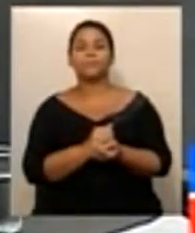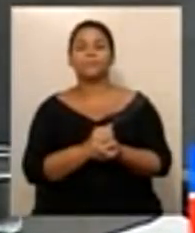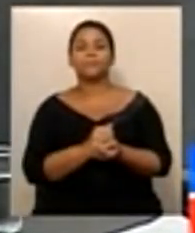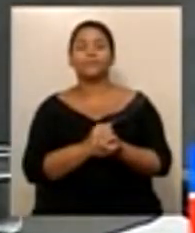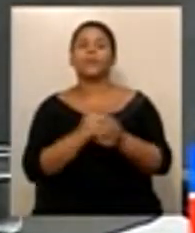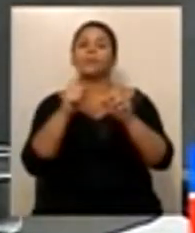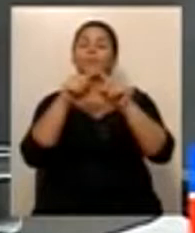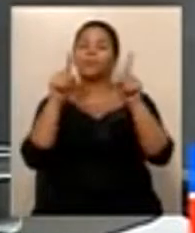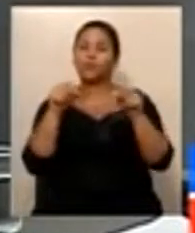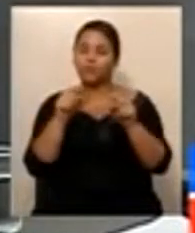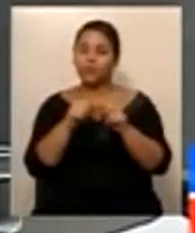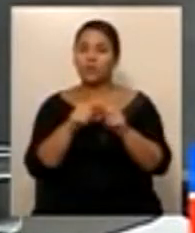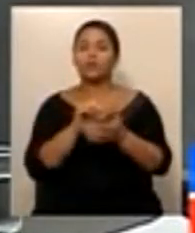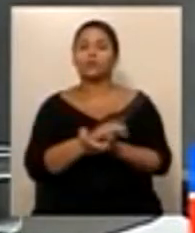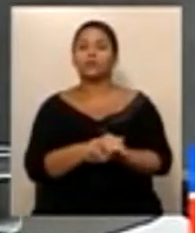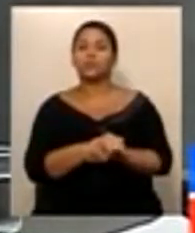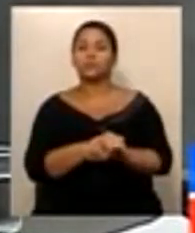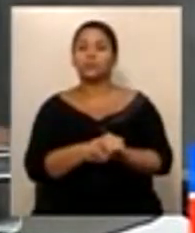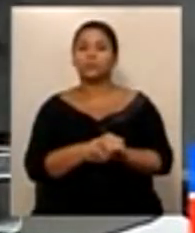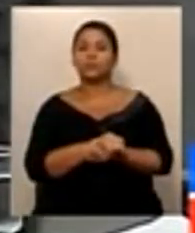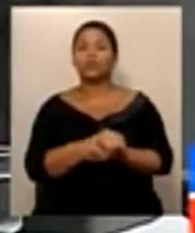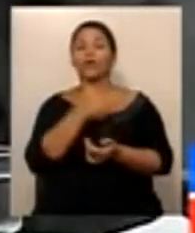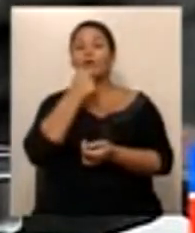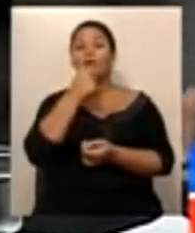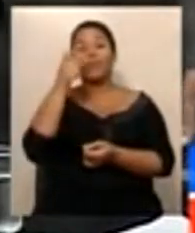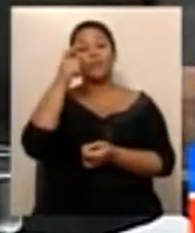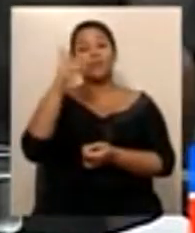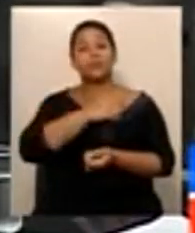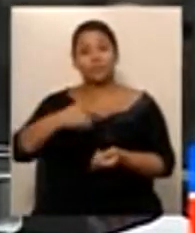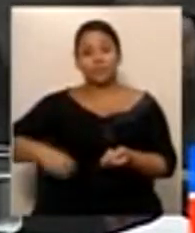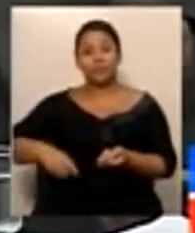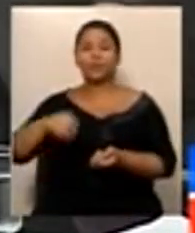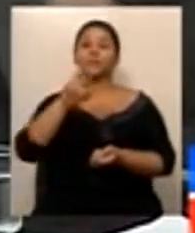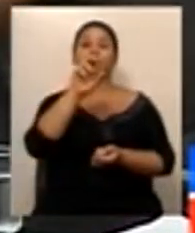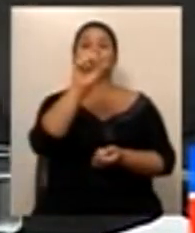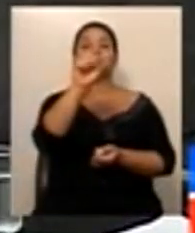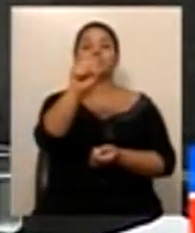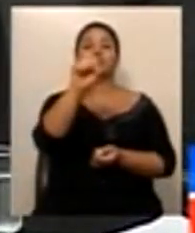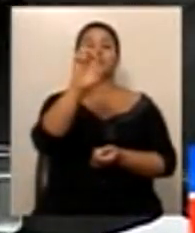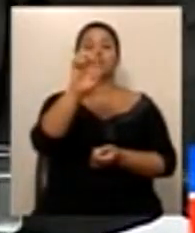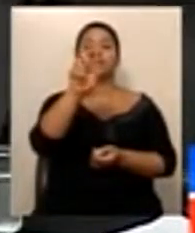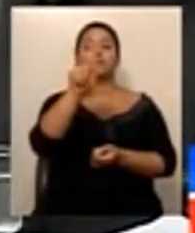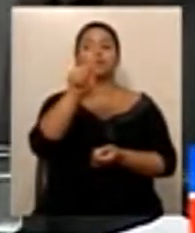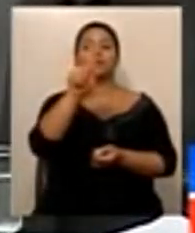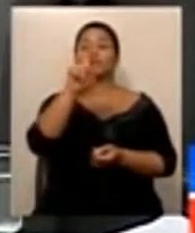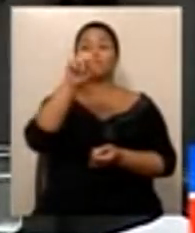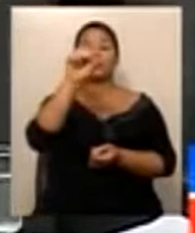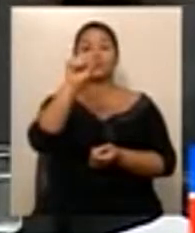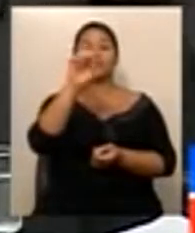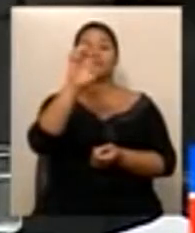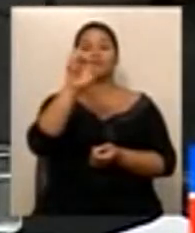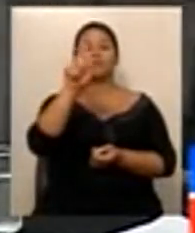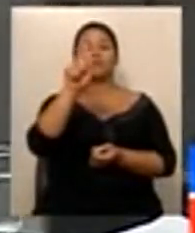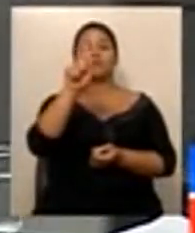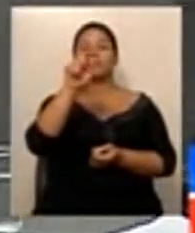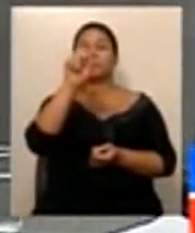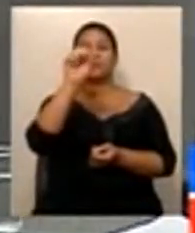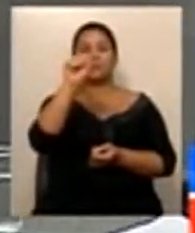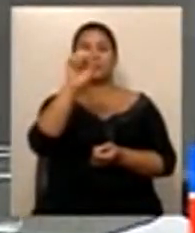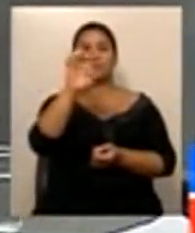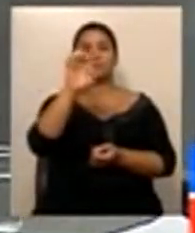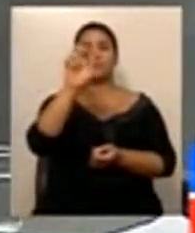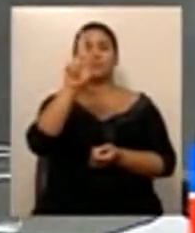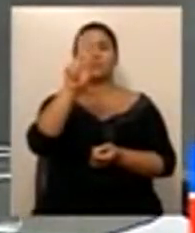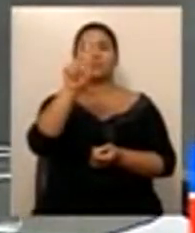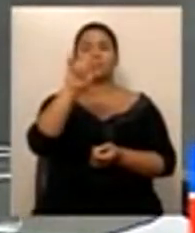Processo 489,13, relator deputado Sérgio Toledo, concedente do Itália de Pública, o